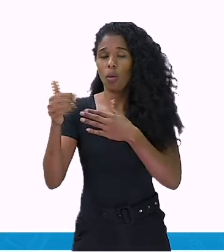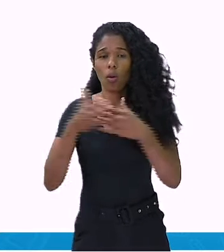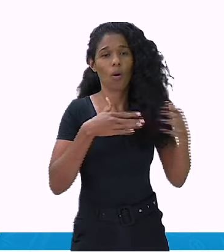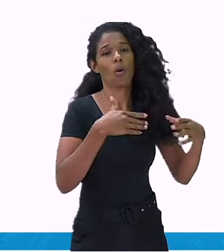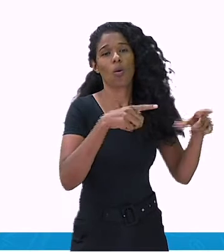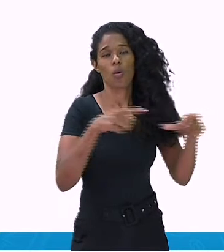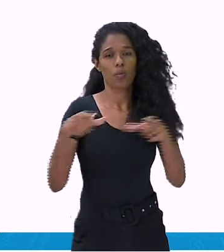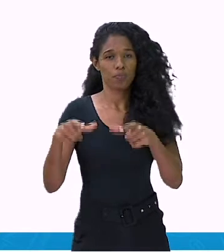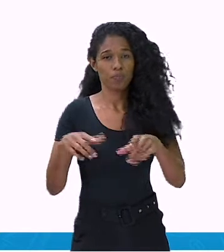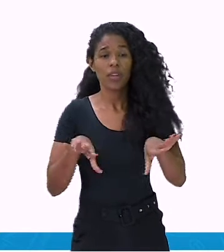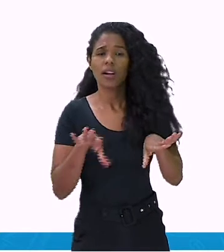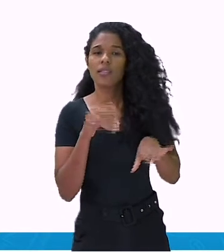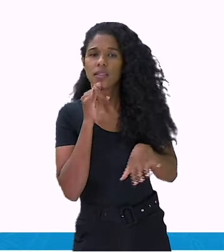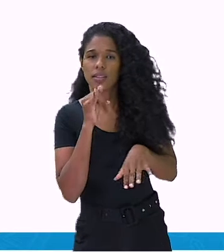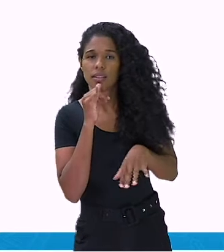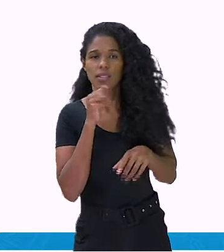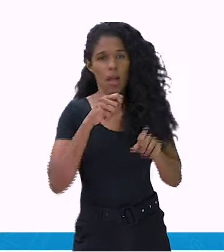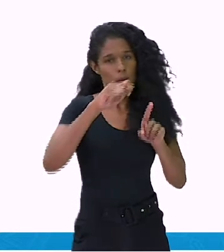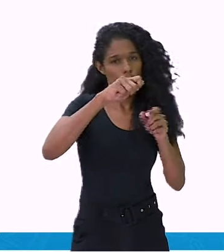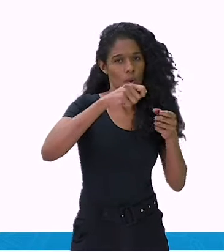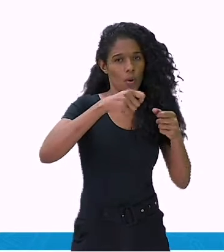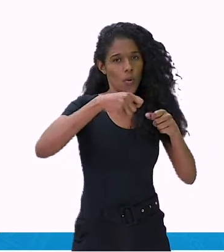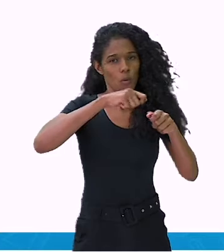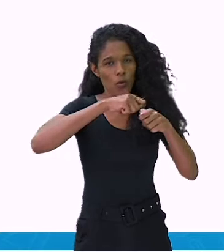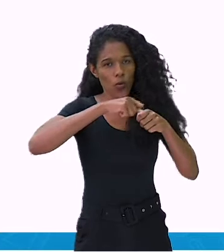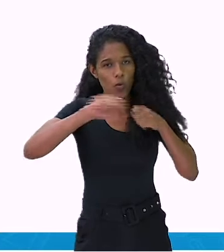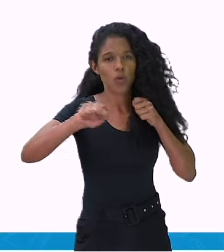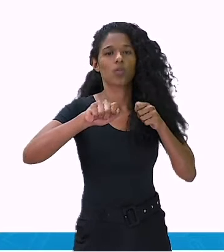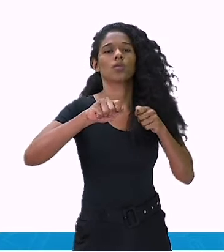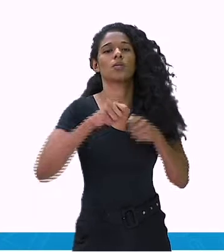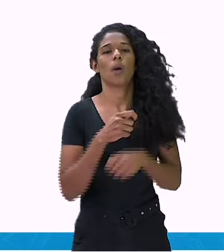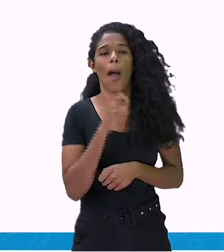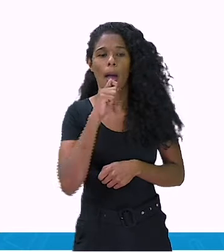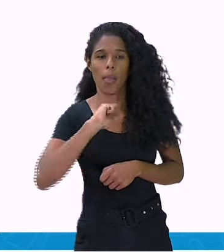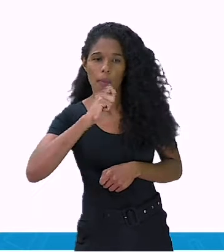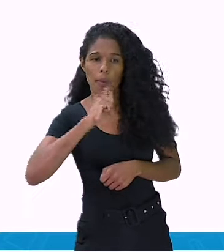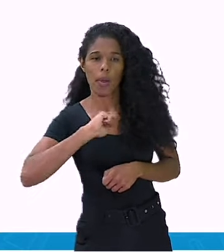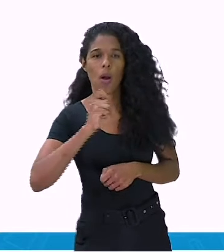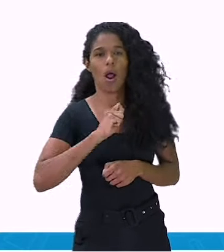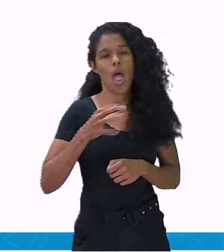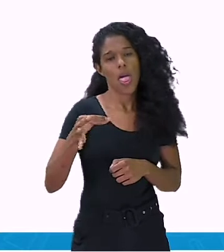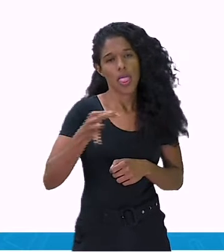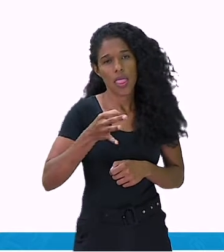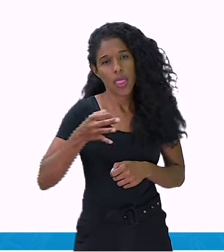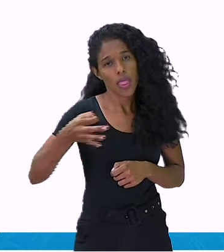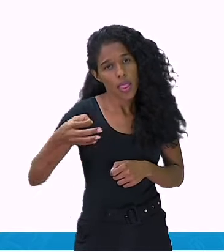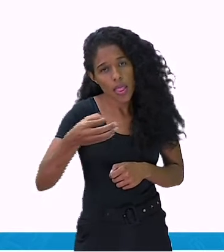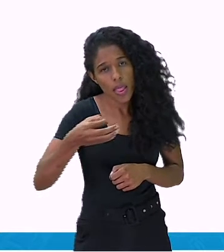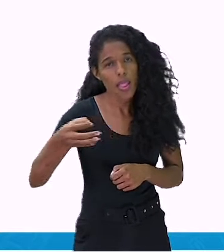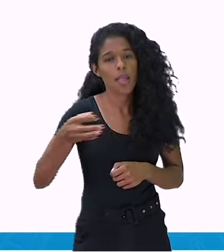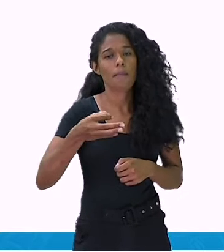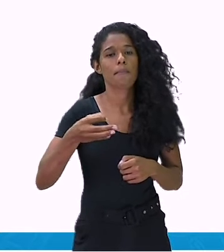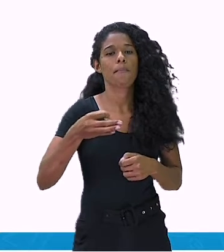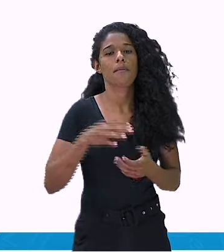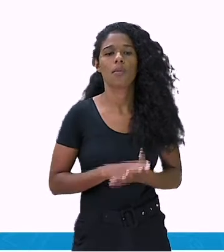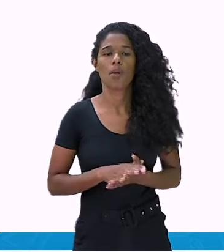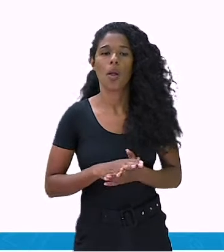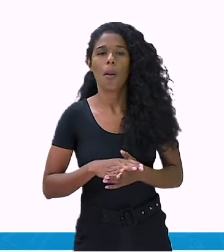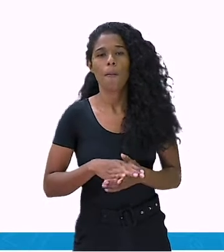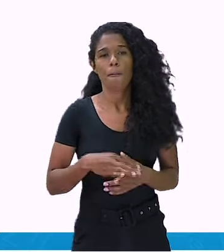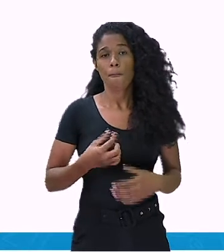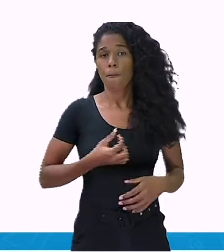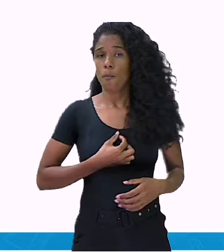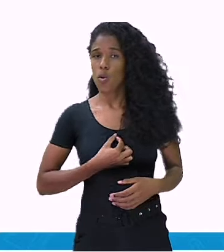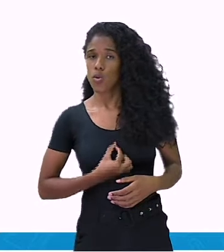ou picolé, tampinhas variadas, barbantes, botões, tipos diferentes de lápis e papel.